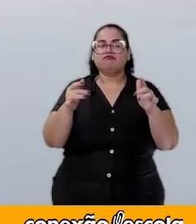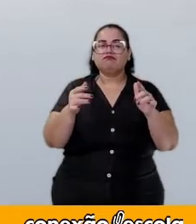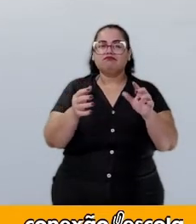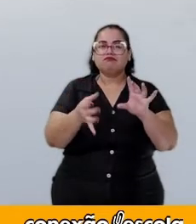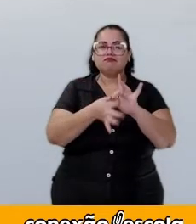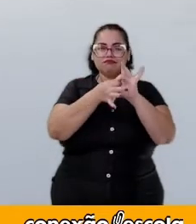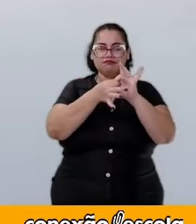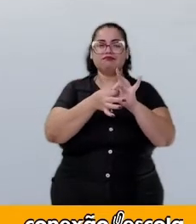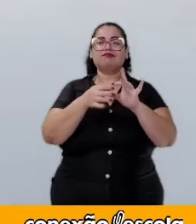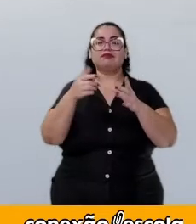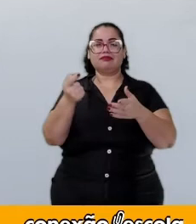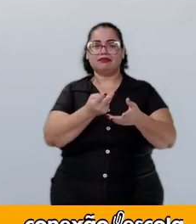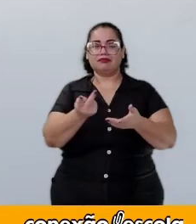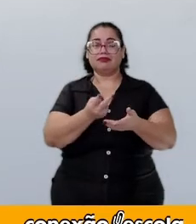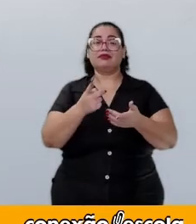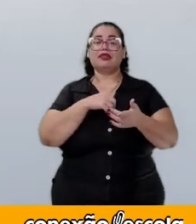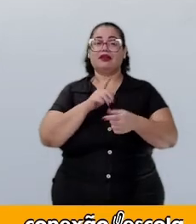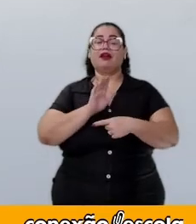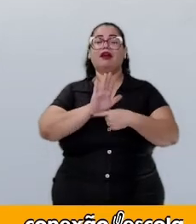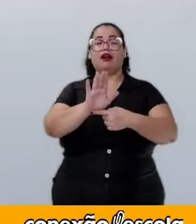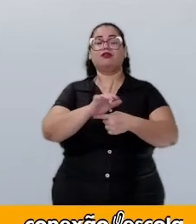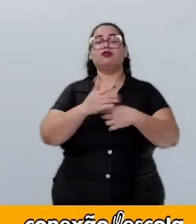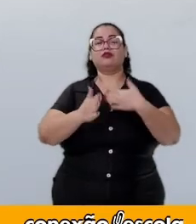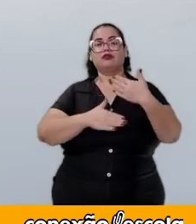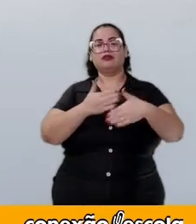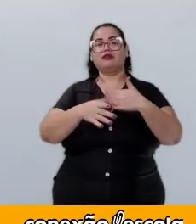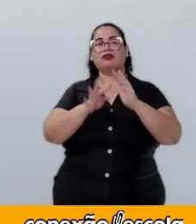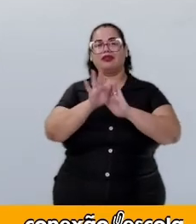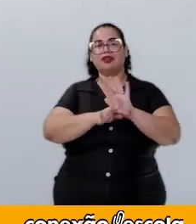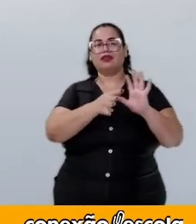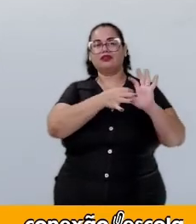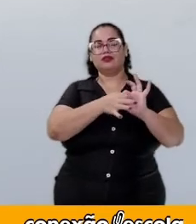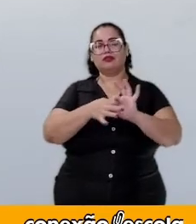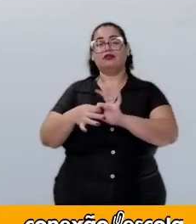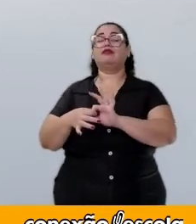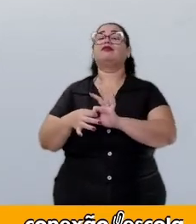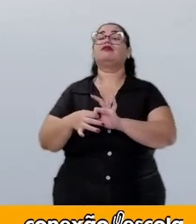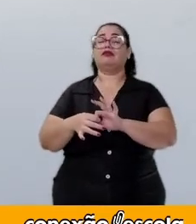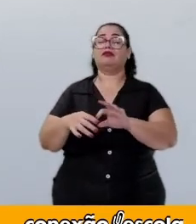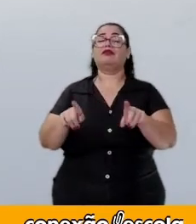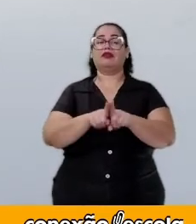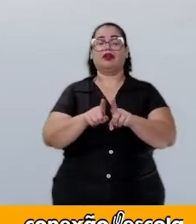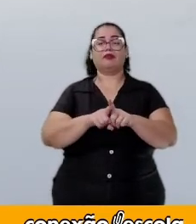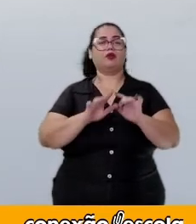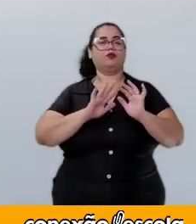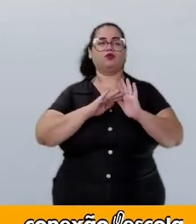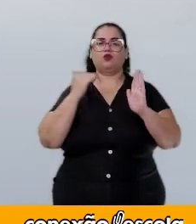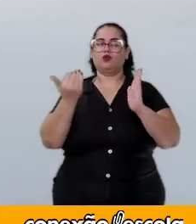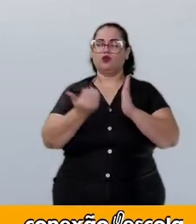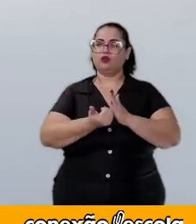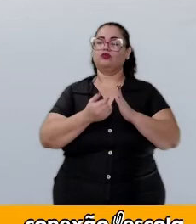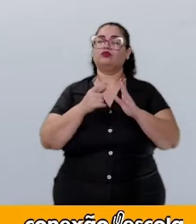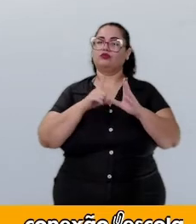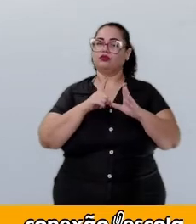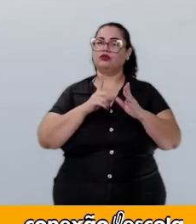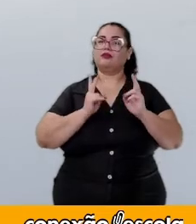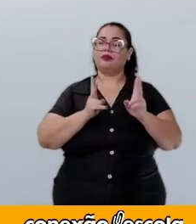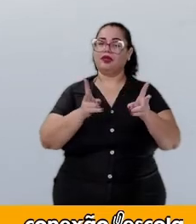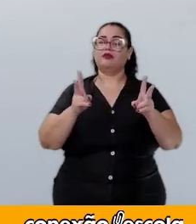Esses complementos aqui, eles colaboram para a progressão temática do texto também, todas nesse mesmo campo